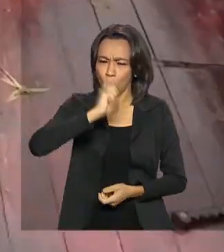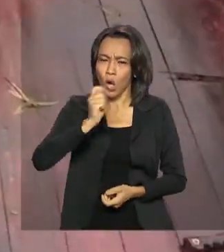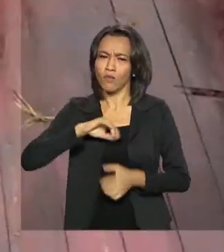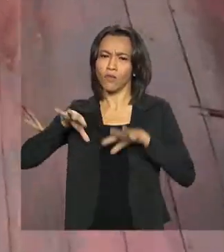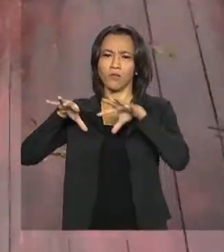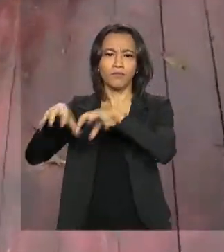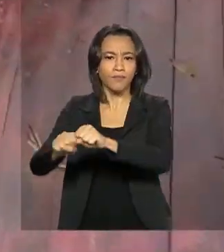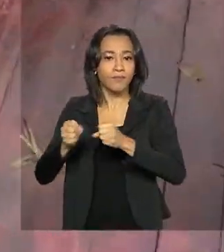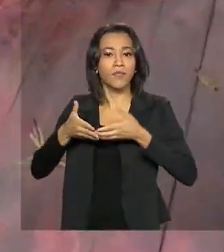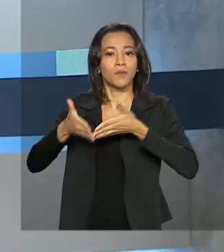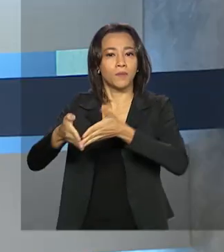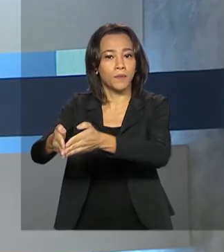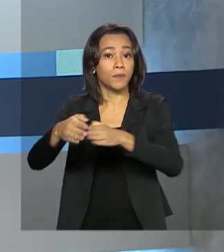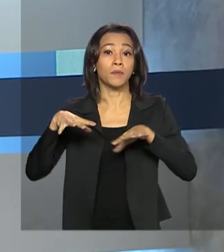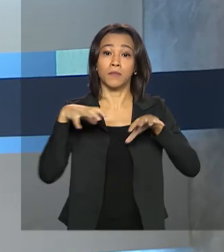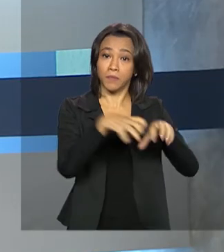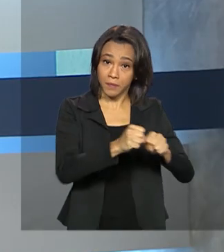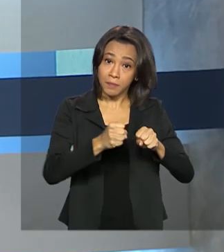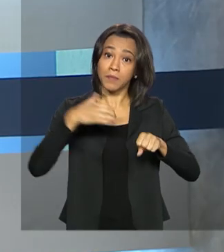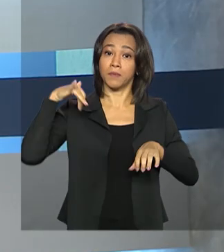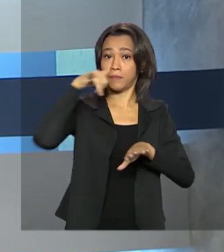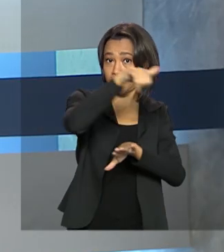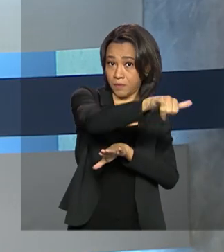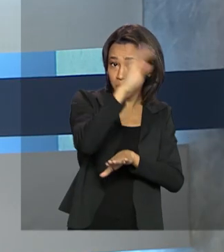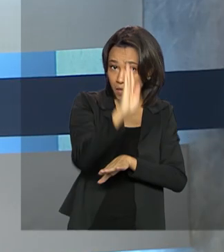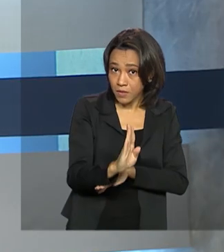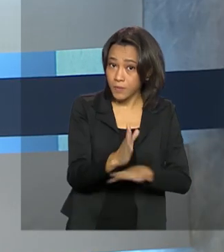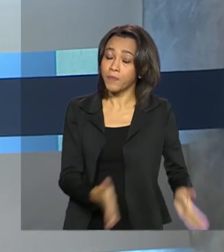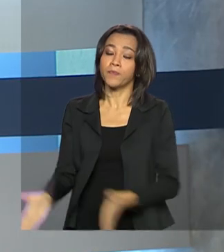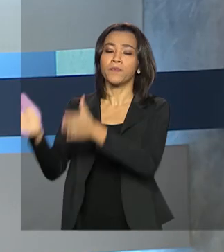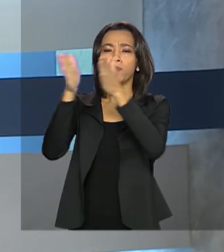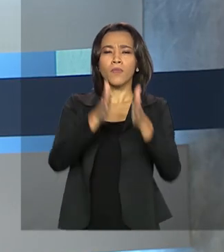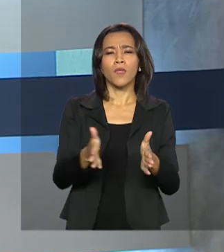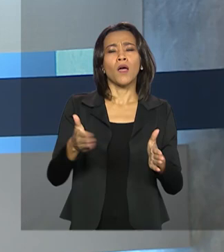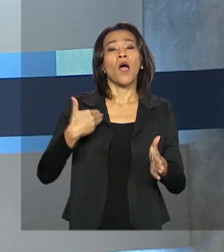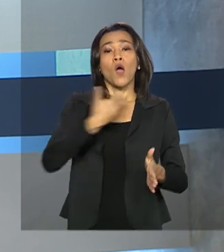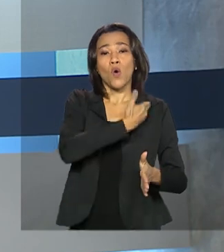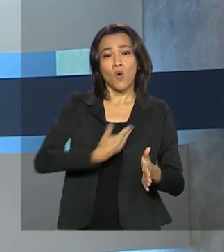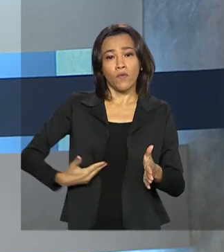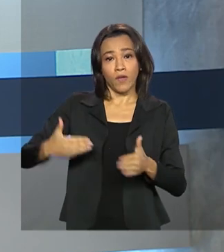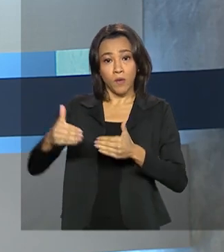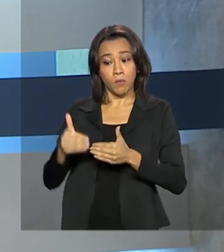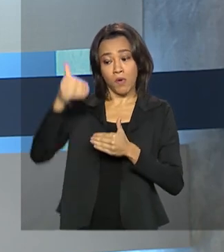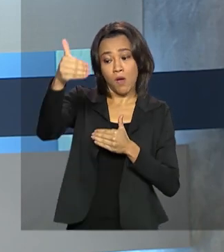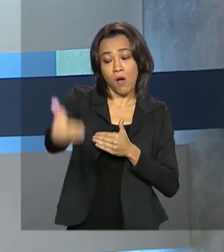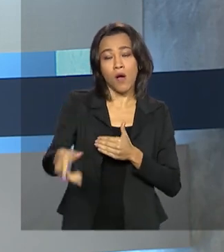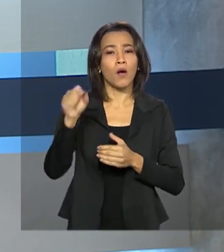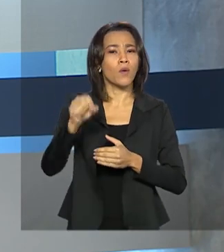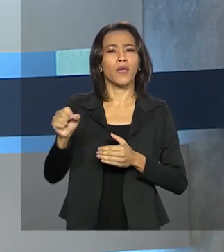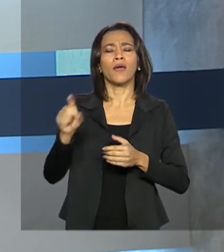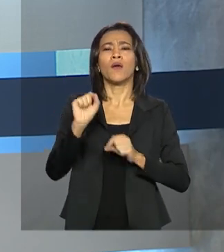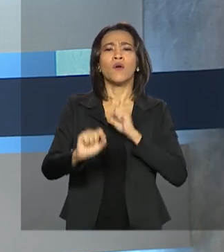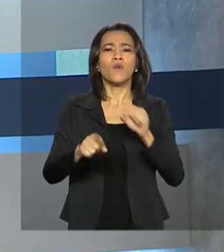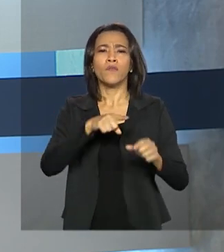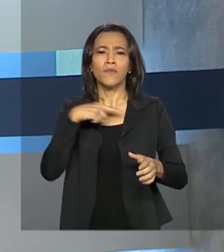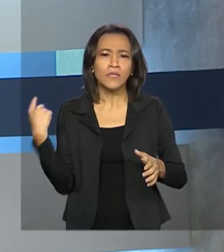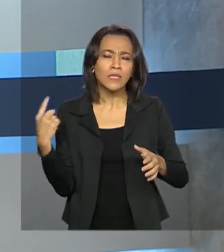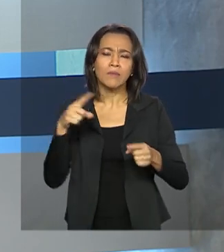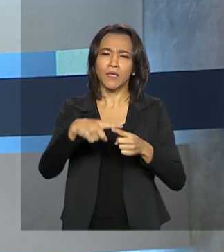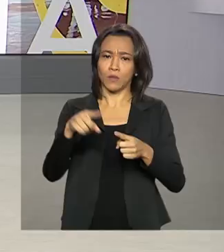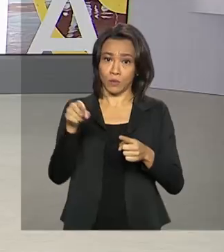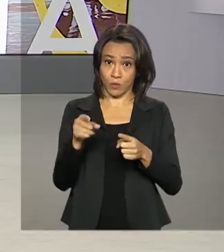e aeroportos brasileiros. E veja também, o governo prorroga vencimentos das parcelas do crédito rural para os